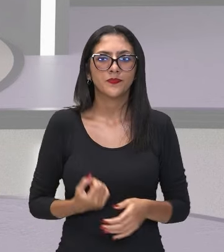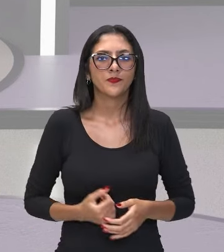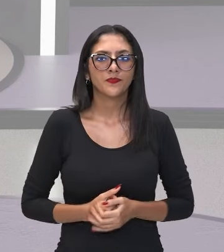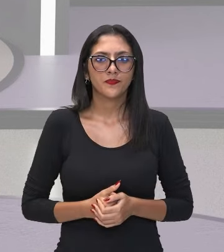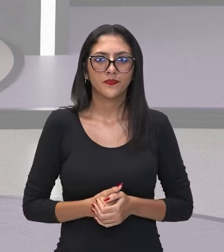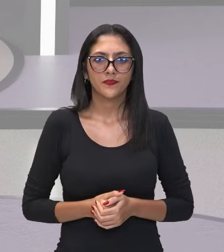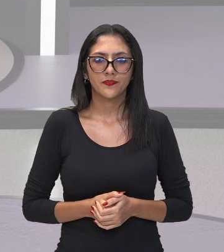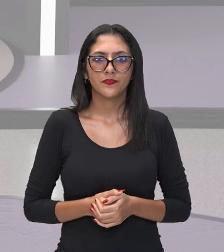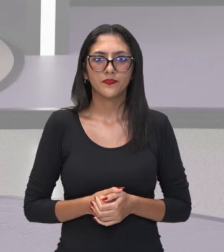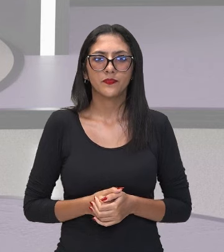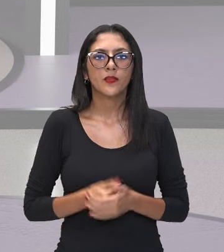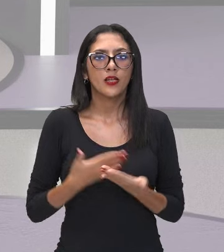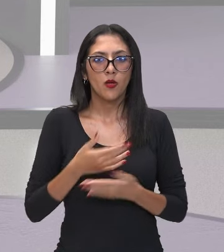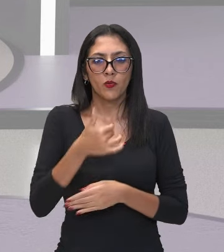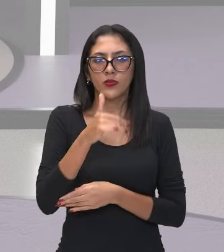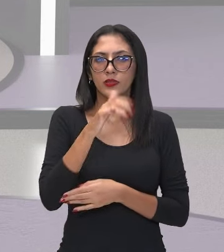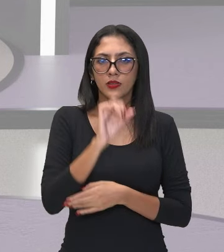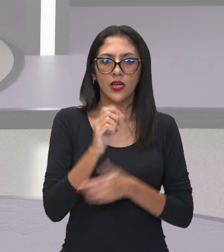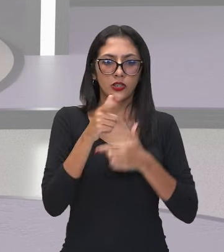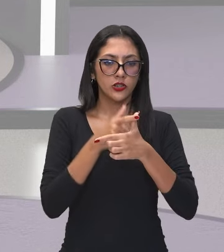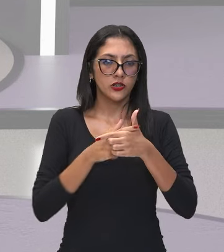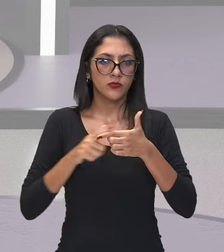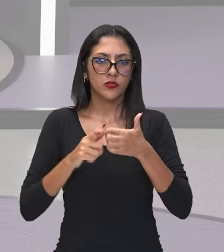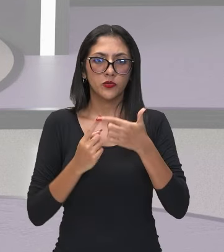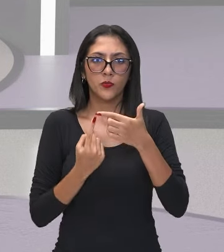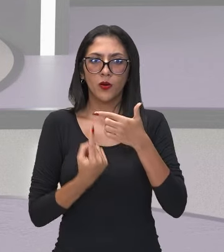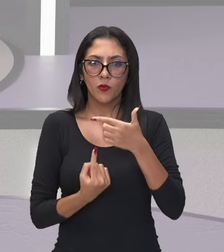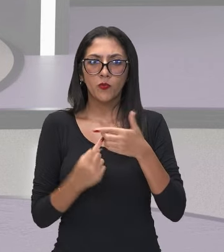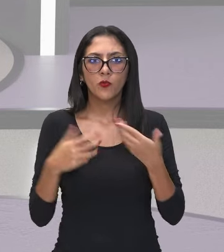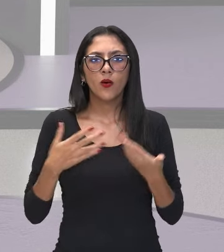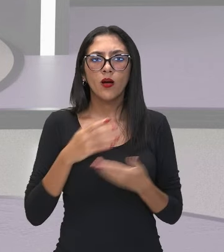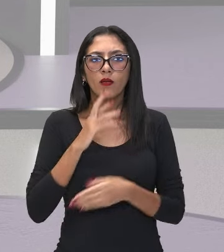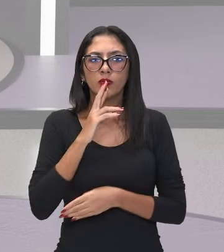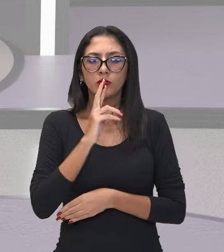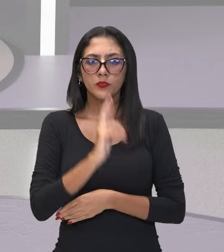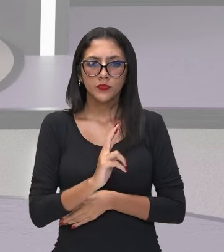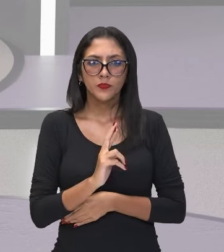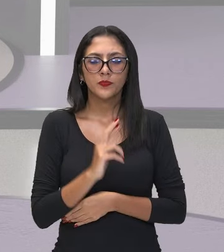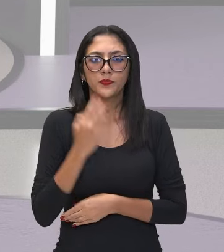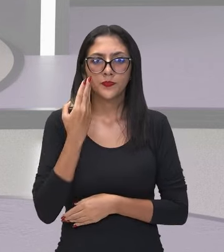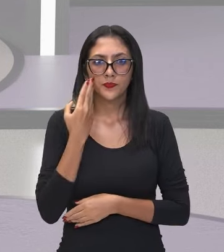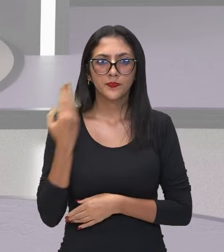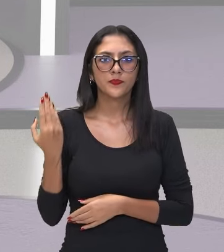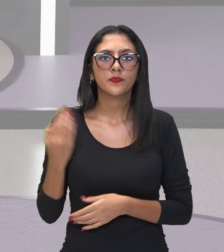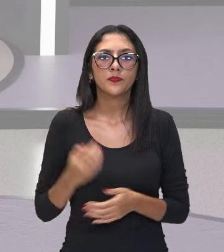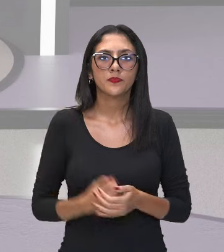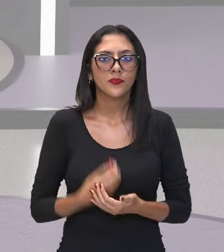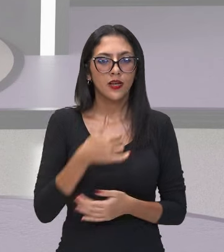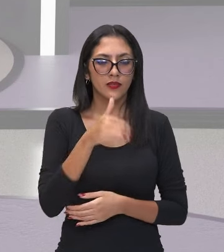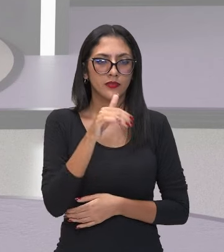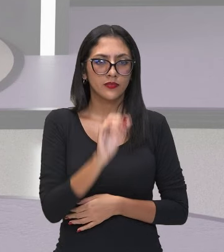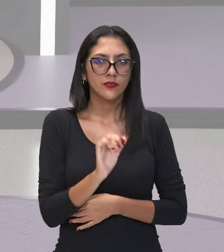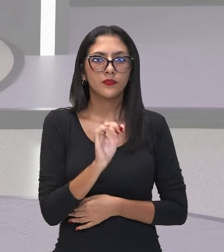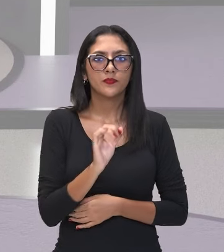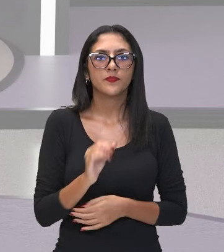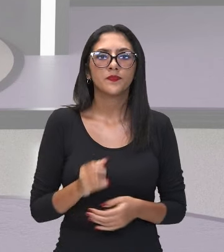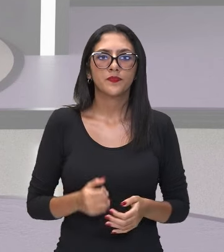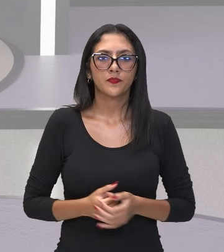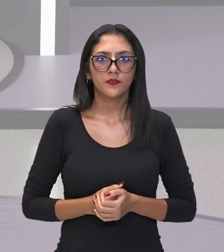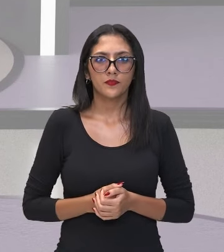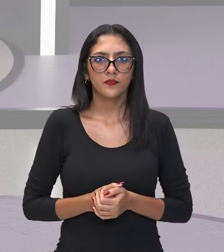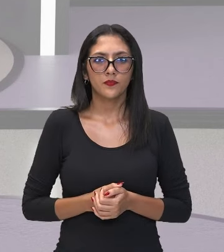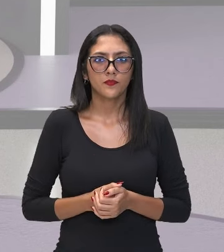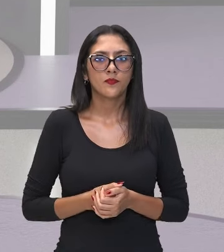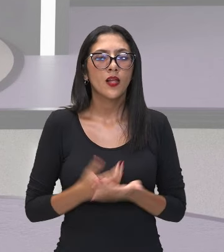Então, 10 dividido para 1. Qual é o resultado? Observe aí na sua cartela. É 10. E agora o